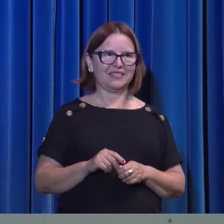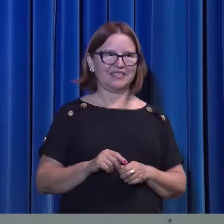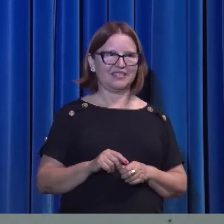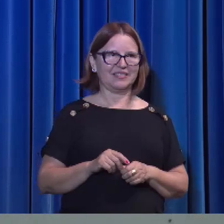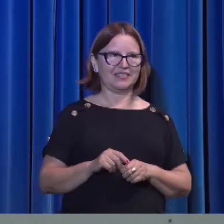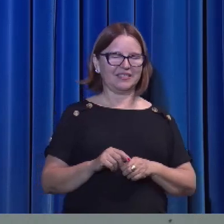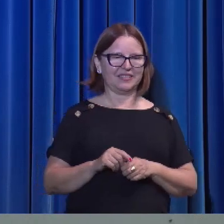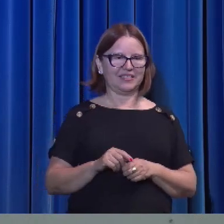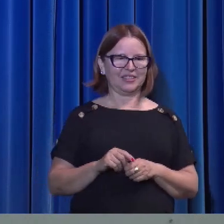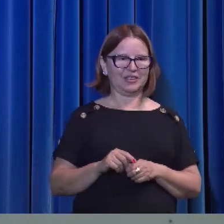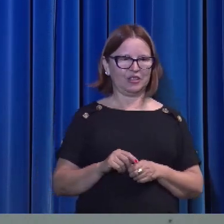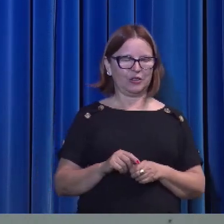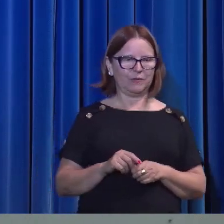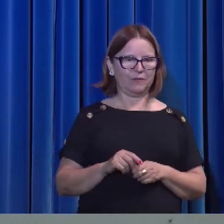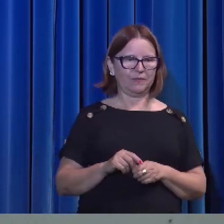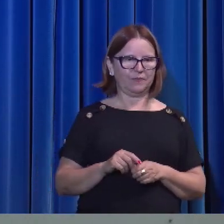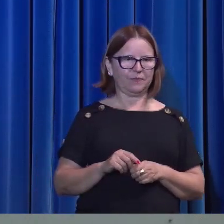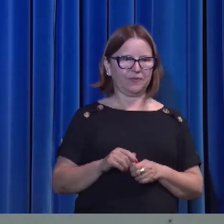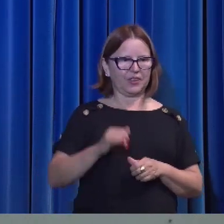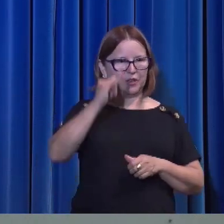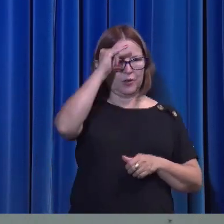Ele não entendia.